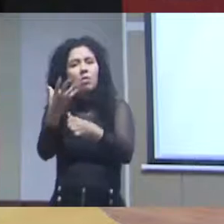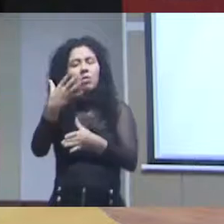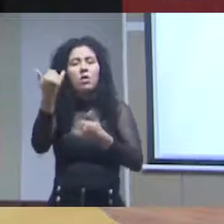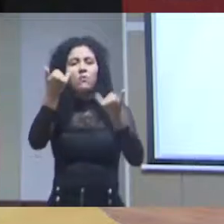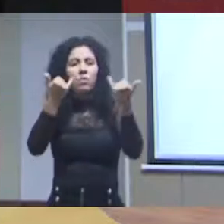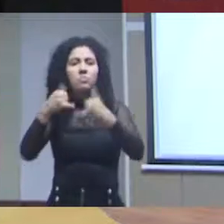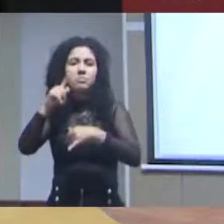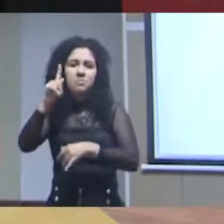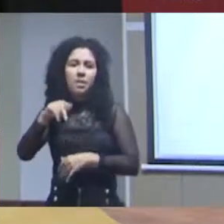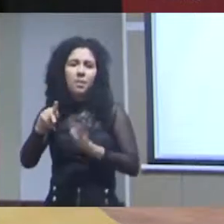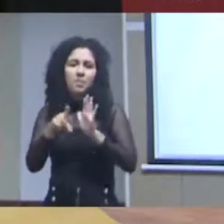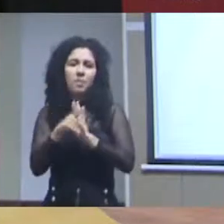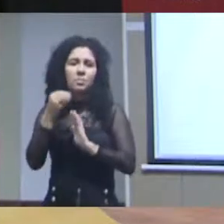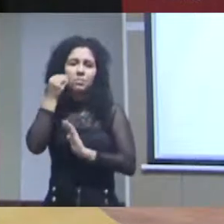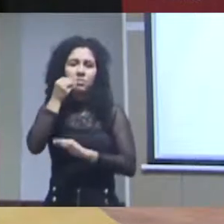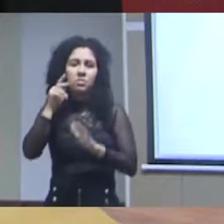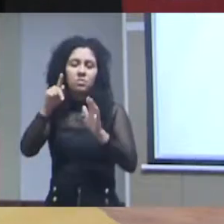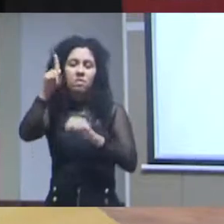a nossa experiência